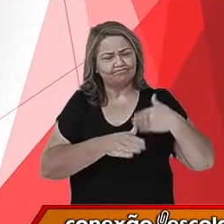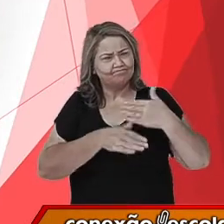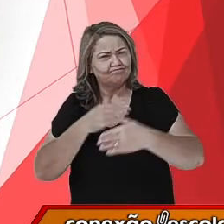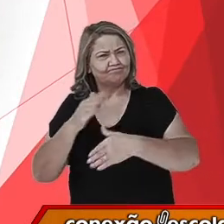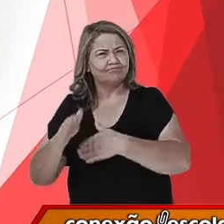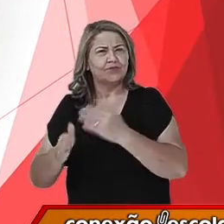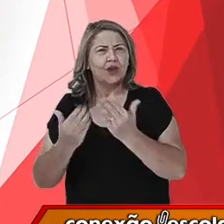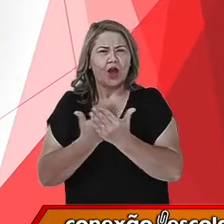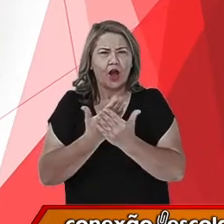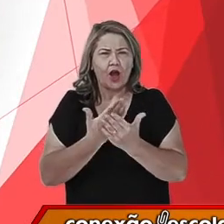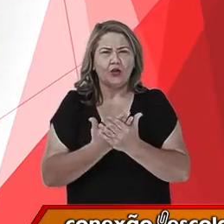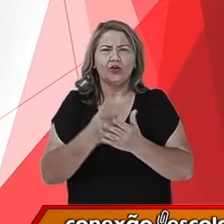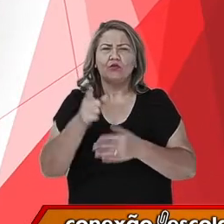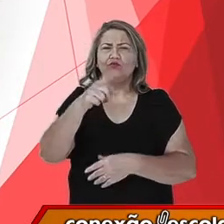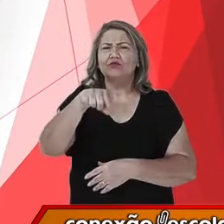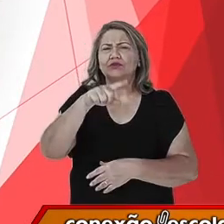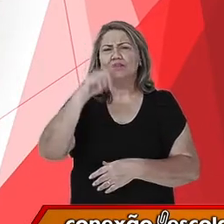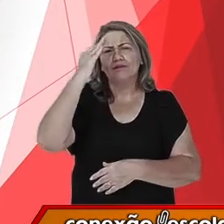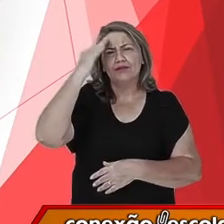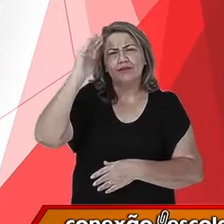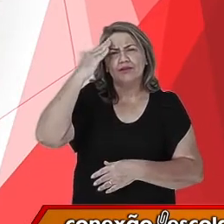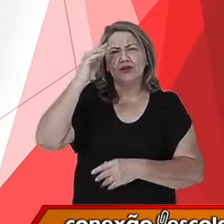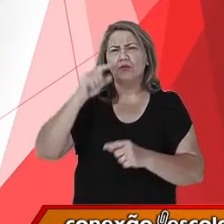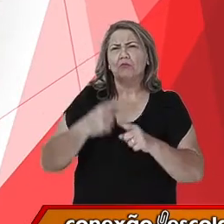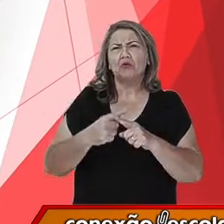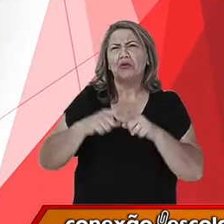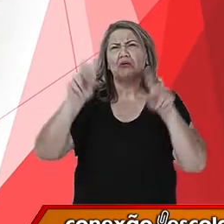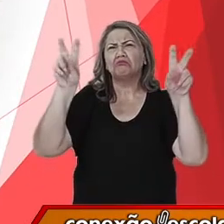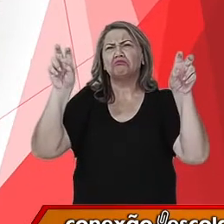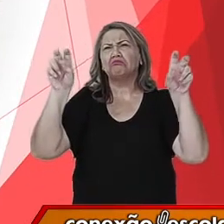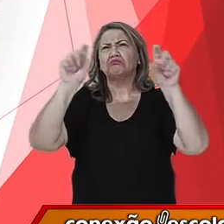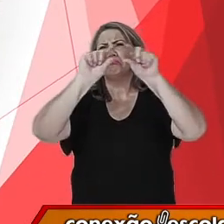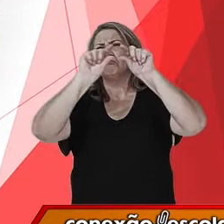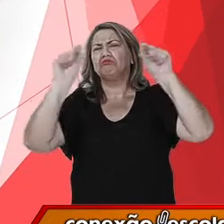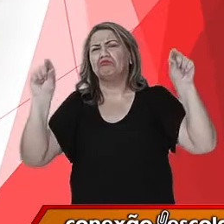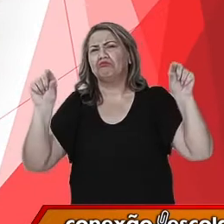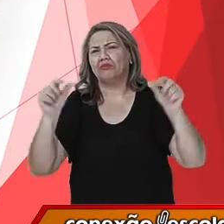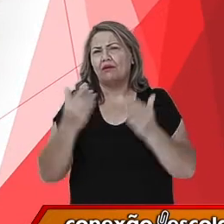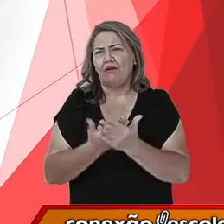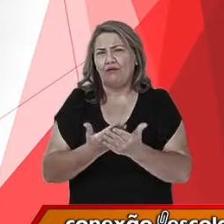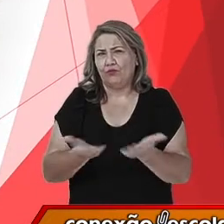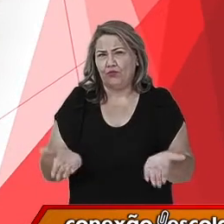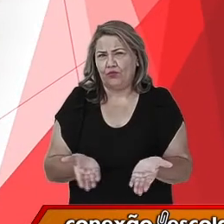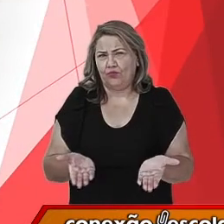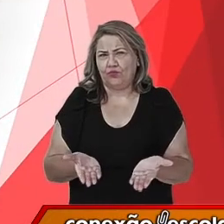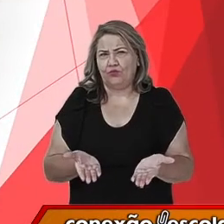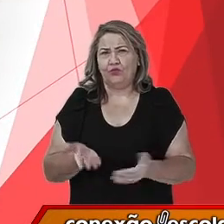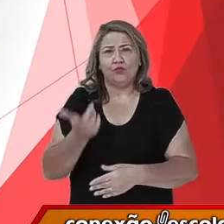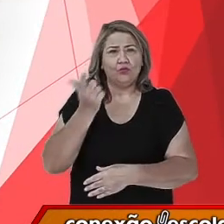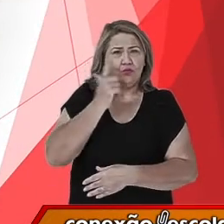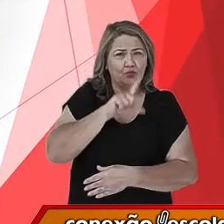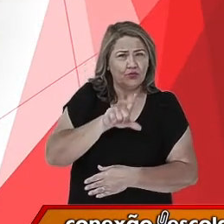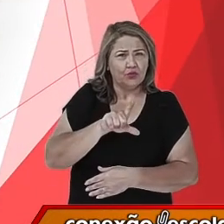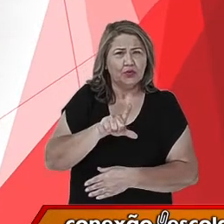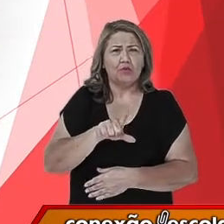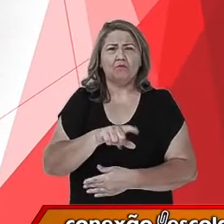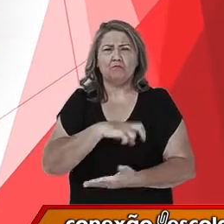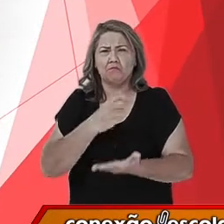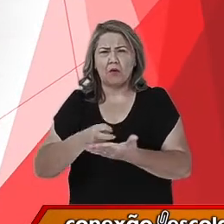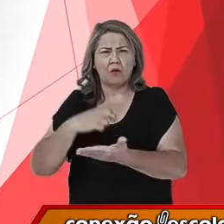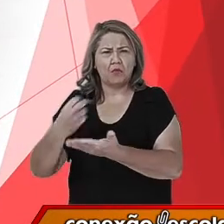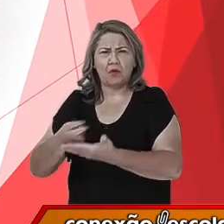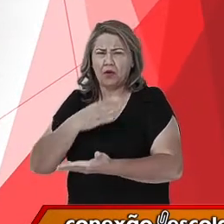compreenderão por que eu dei esse título para esta aula em específico, Conquistas, Mortes e Silêncio,